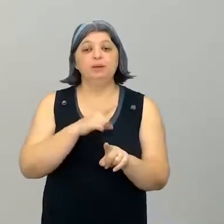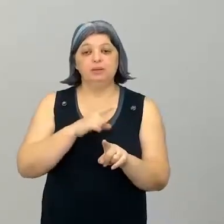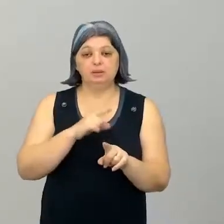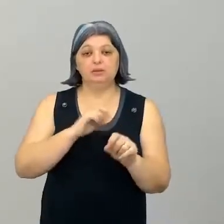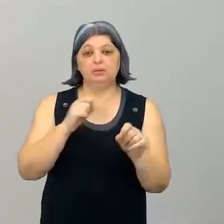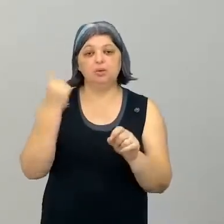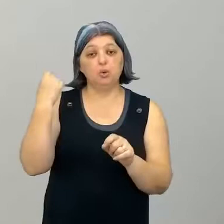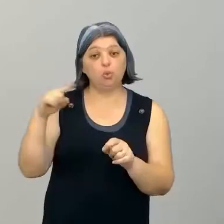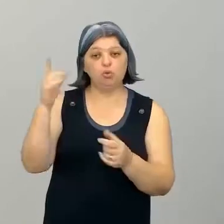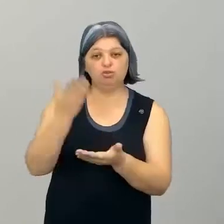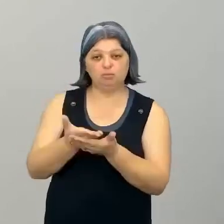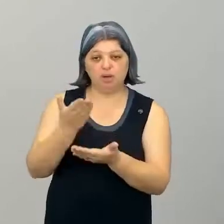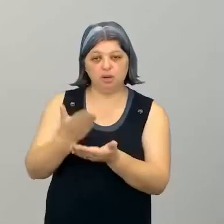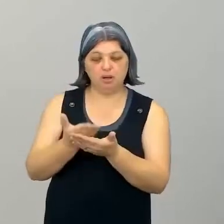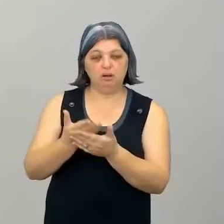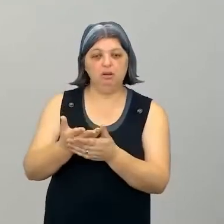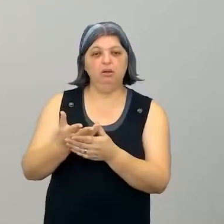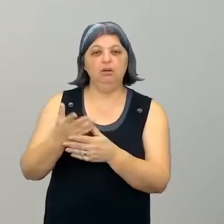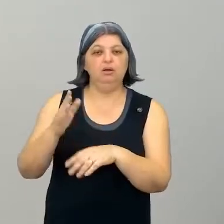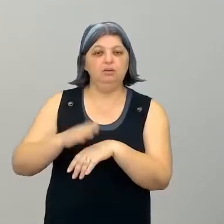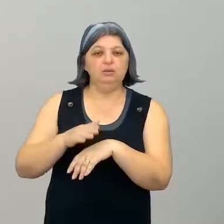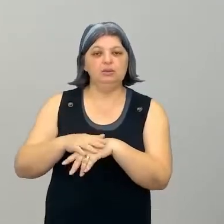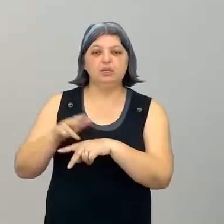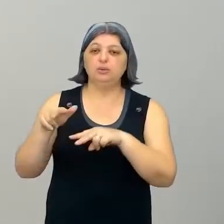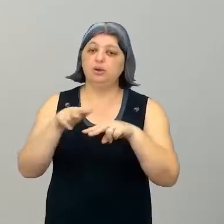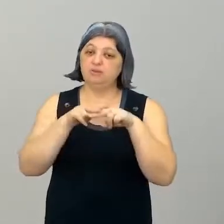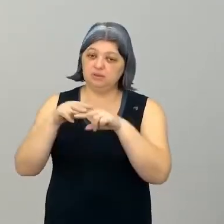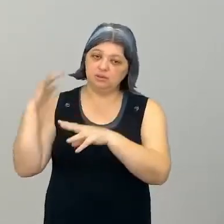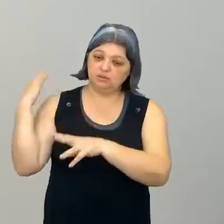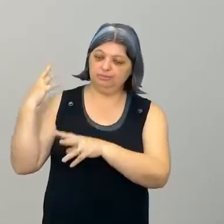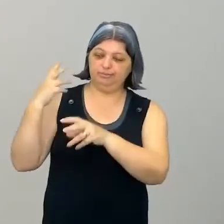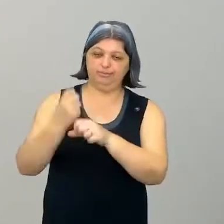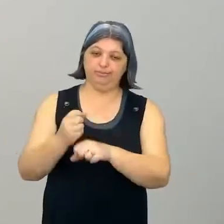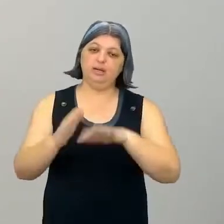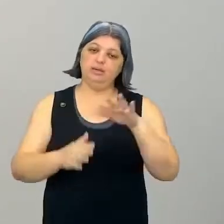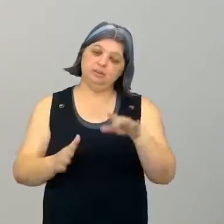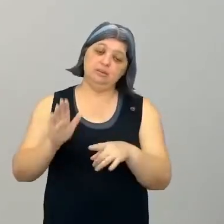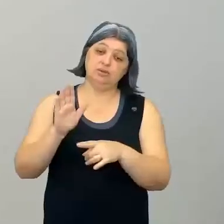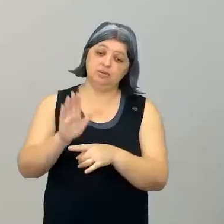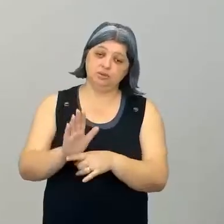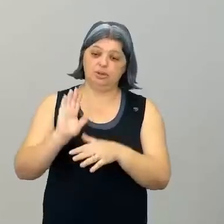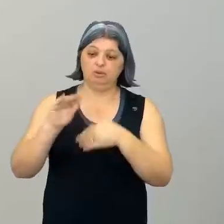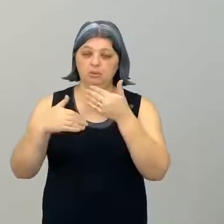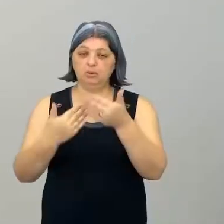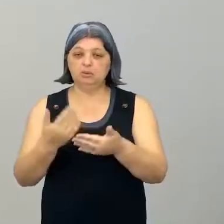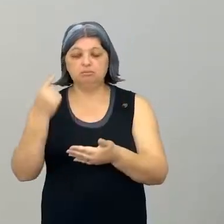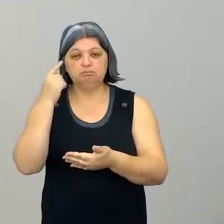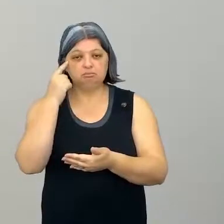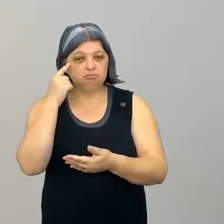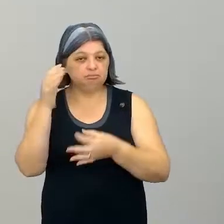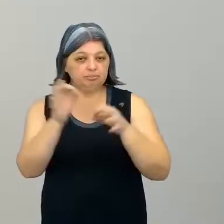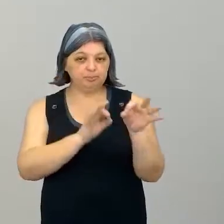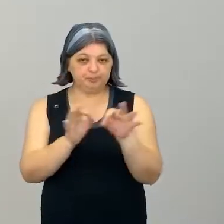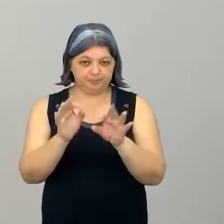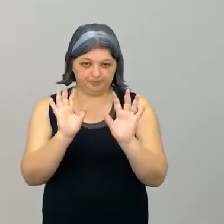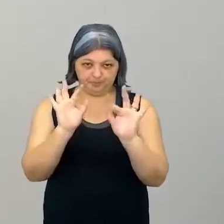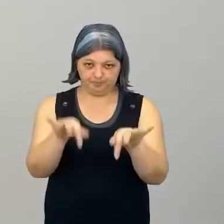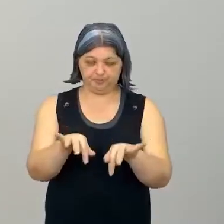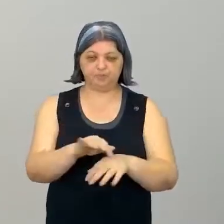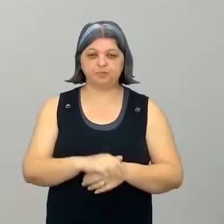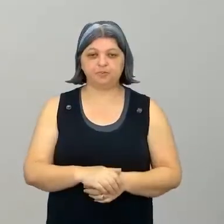última aula recapitulando, que às vezes pode até te ajudar nesse processo de você pensando no seu projetinho final.